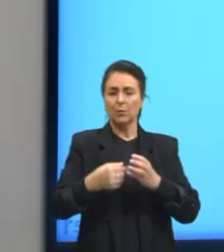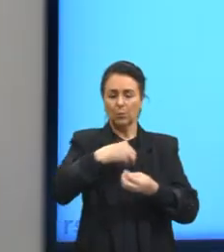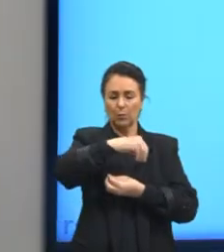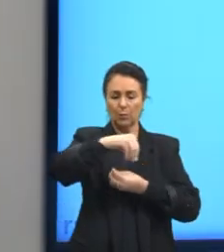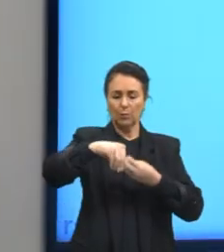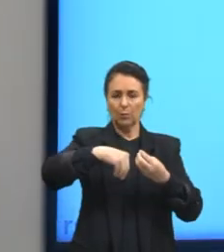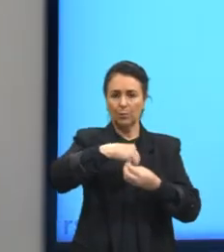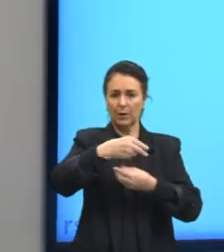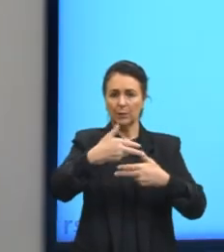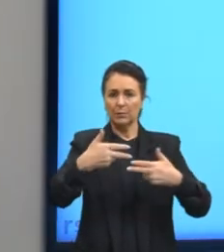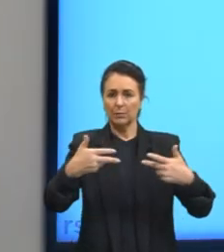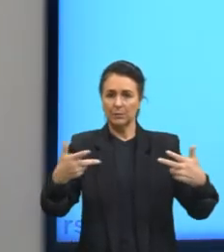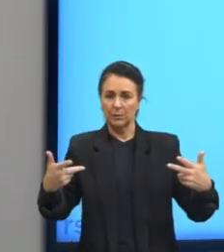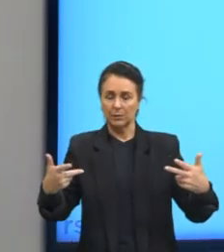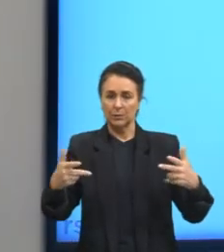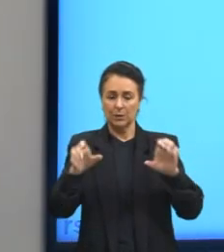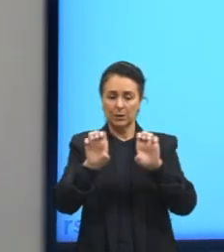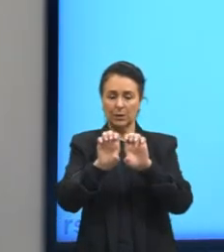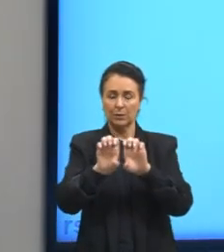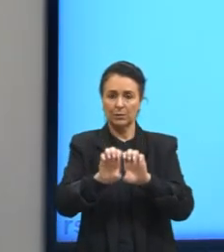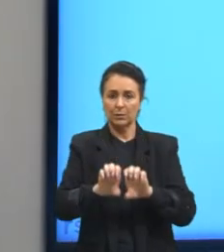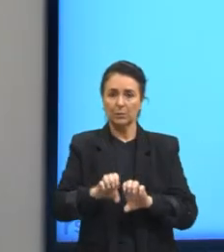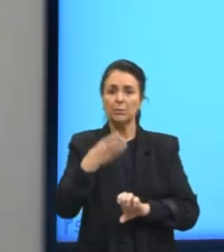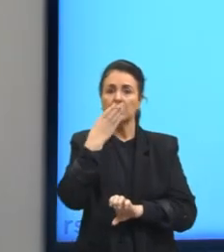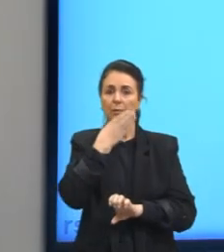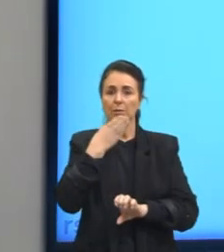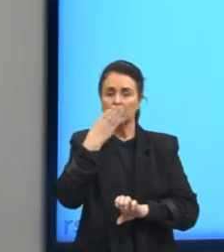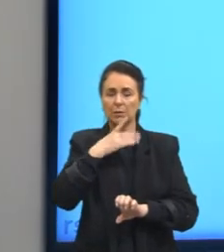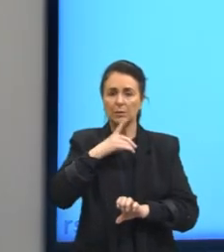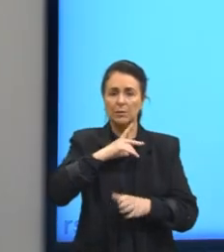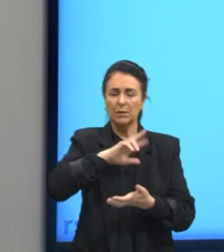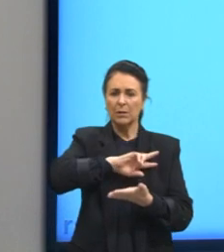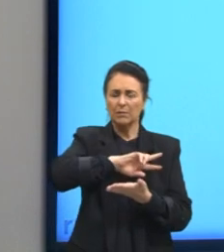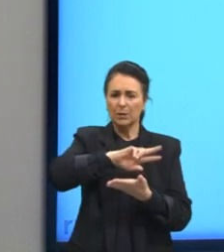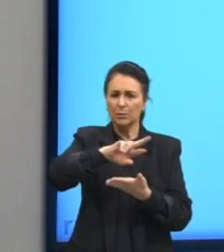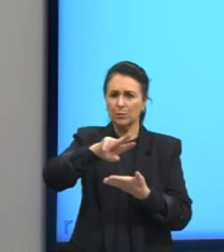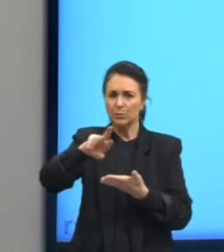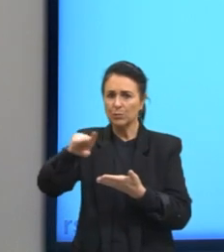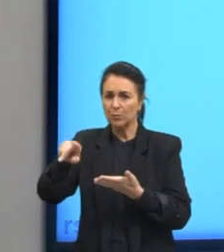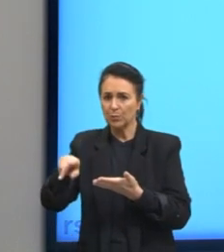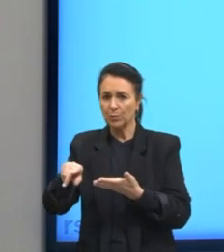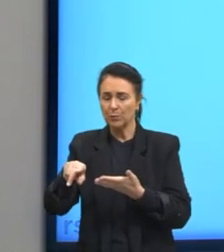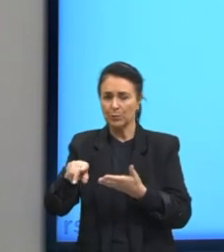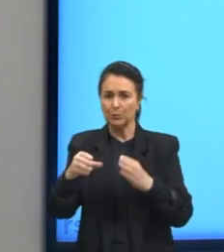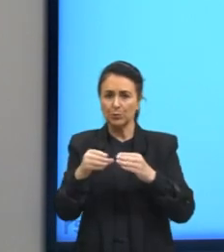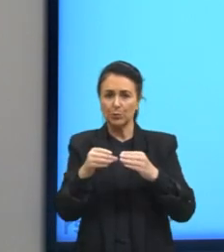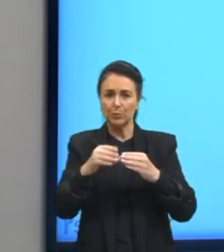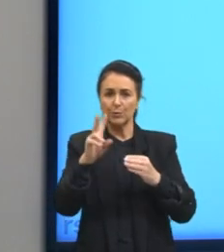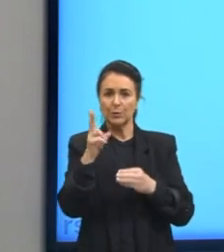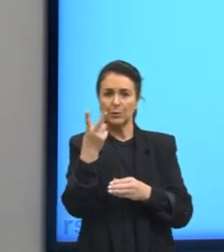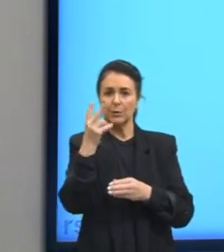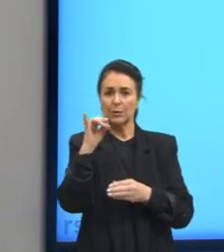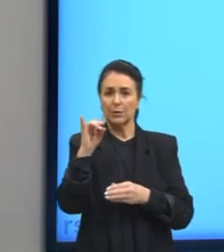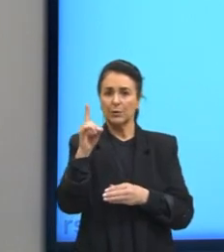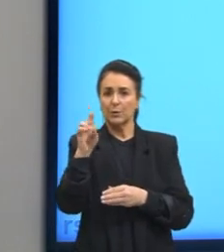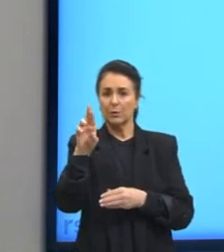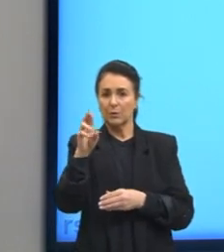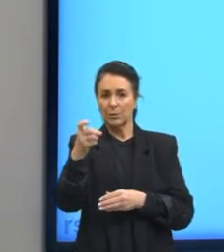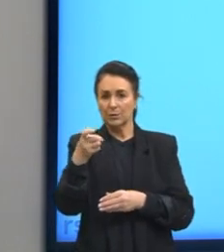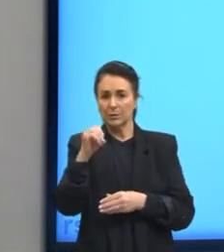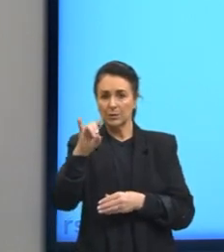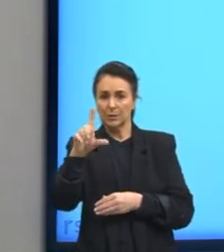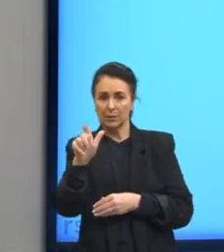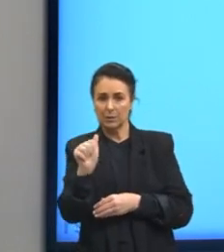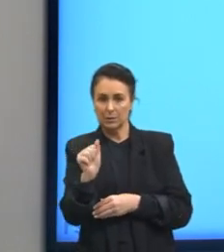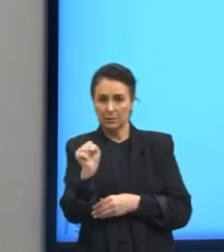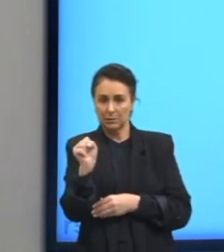ó, tem a estrutura do açúcar, que tem vários grupos hidroxila, que é este OH, são as